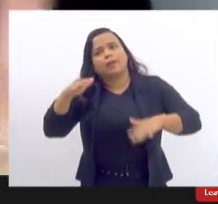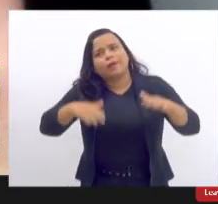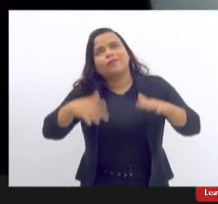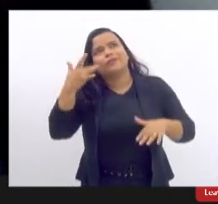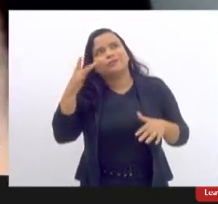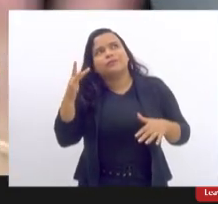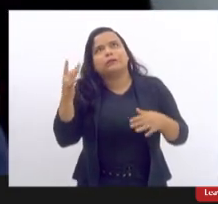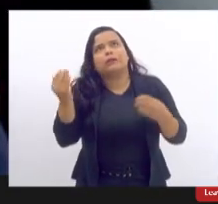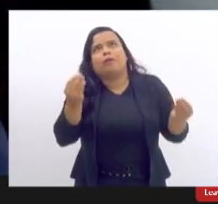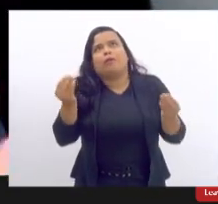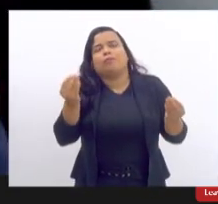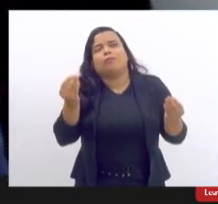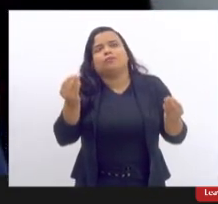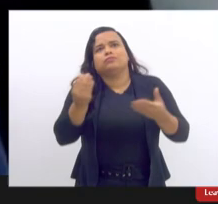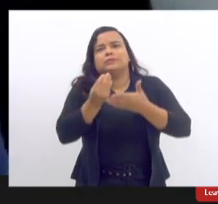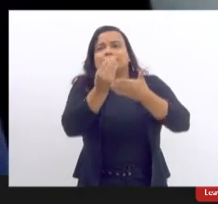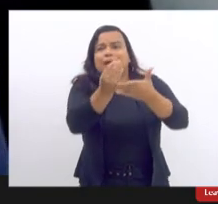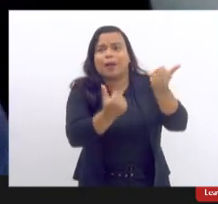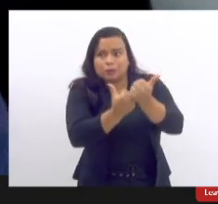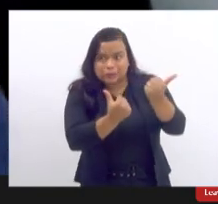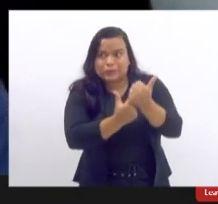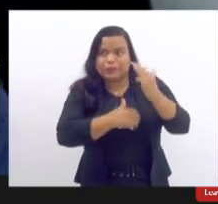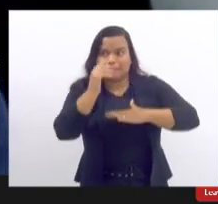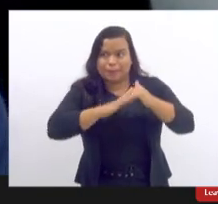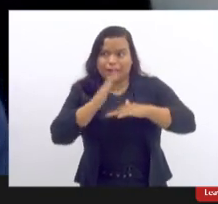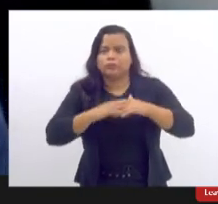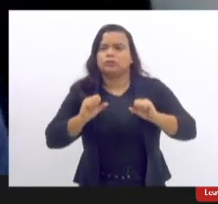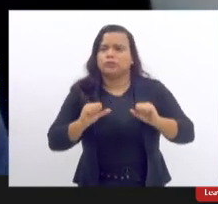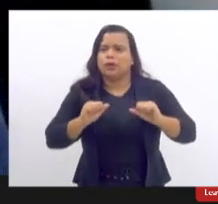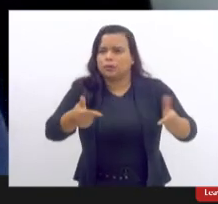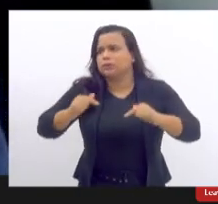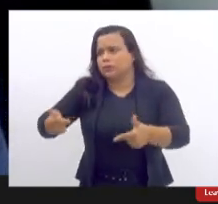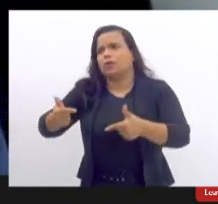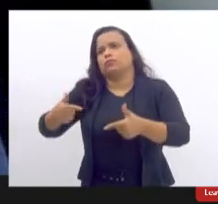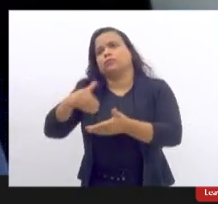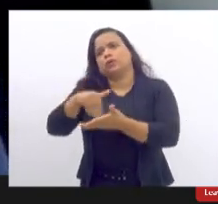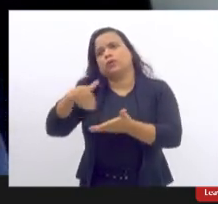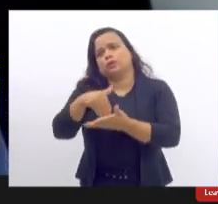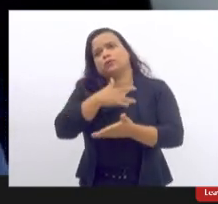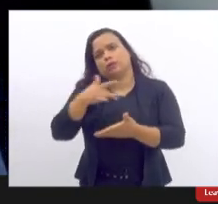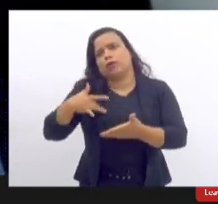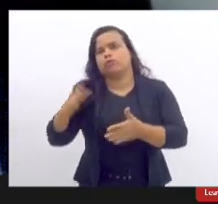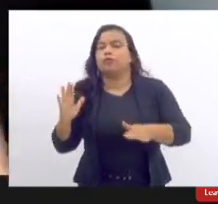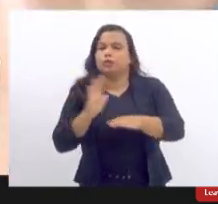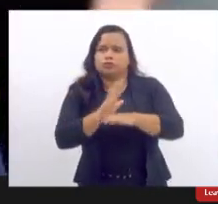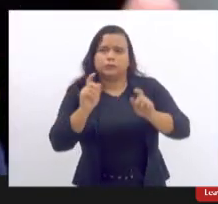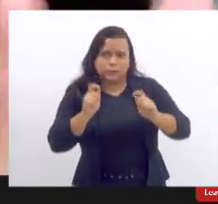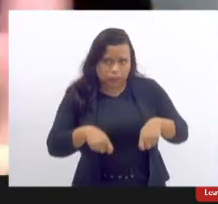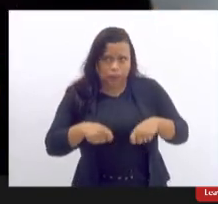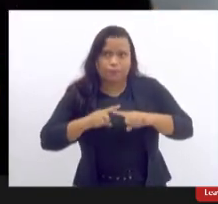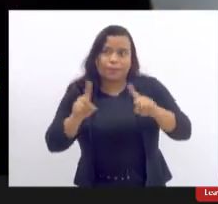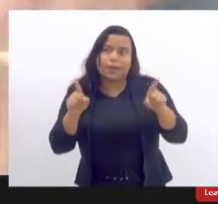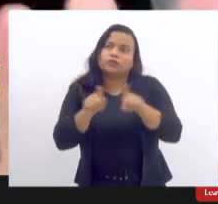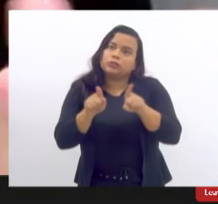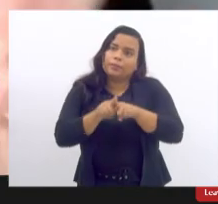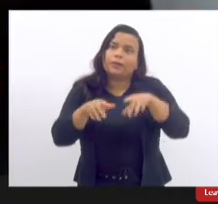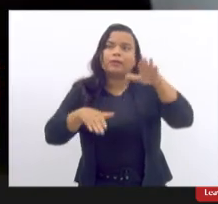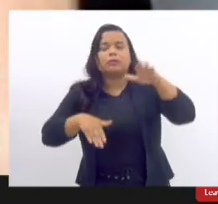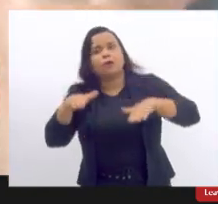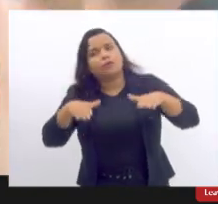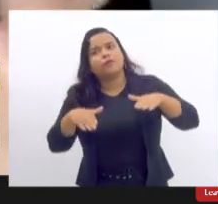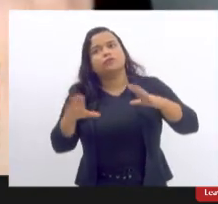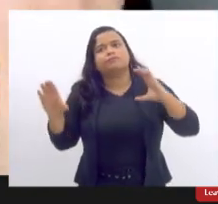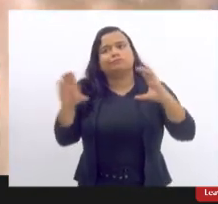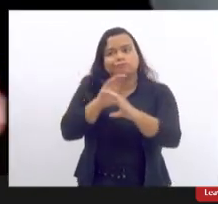que isso poderia auxiliar de forma prática na parte da Secretaria de Saúde mas talvez uma comunicação